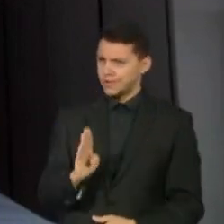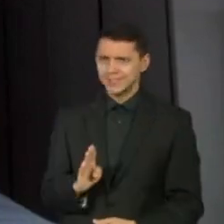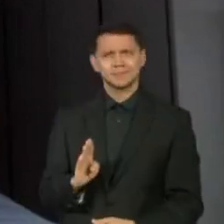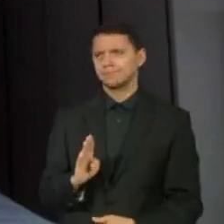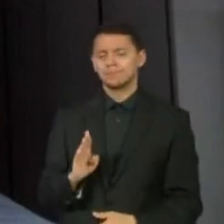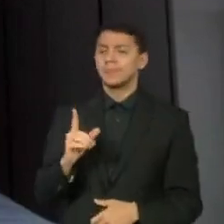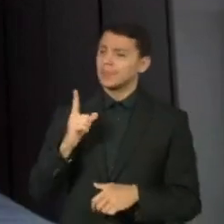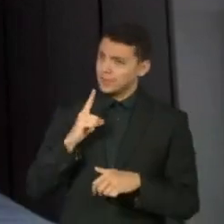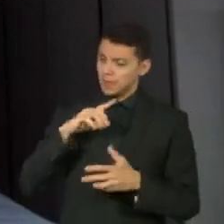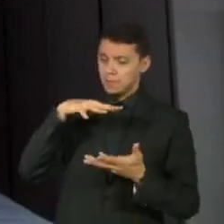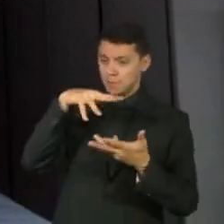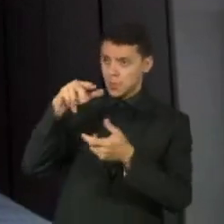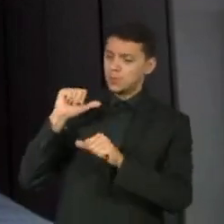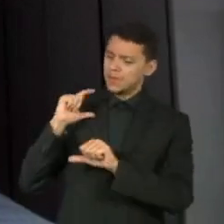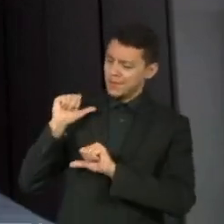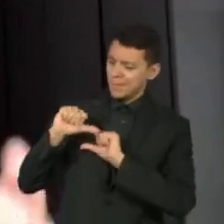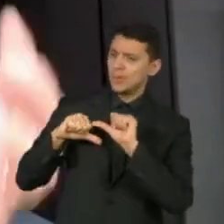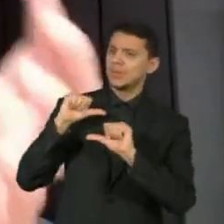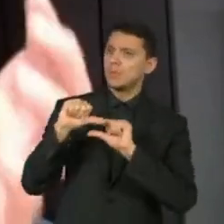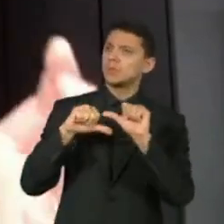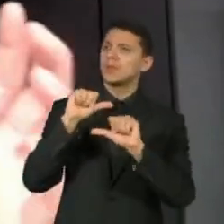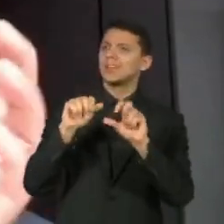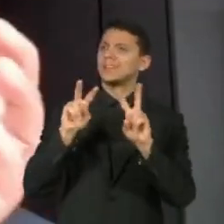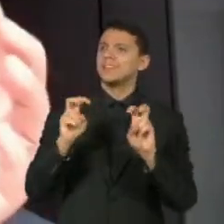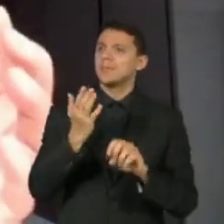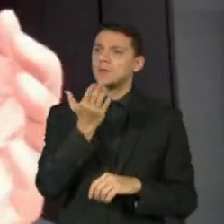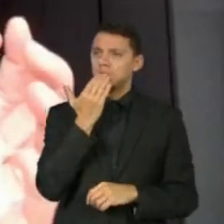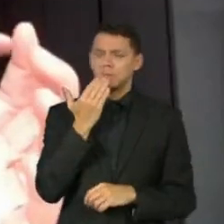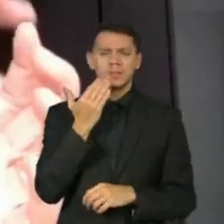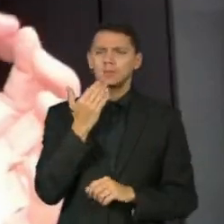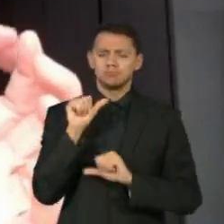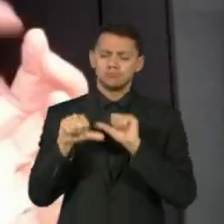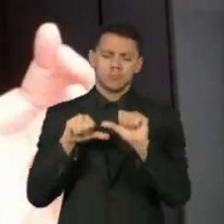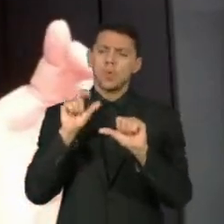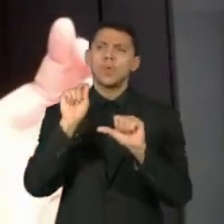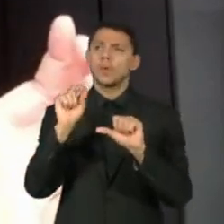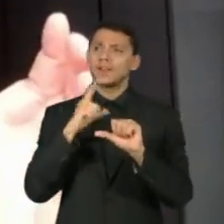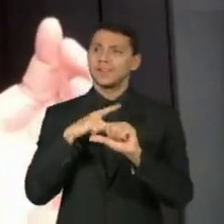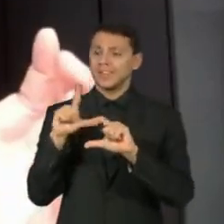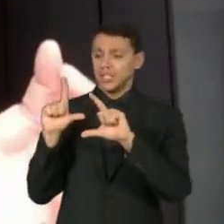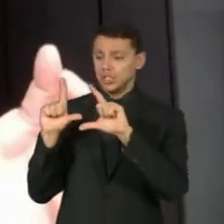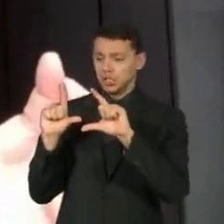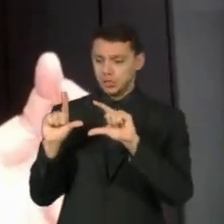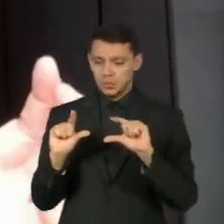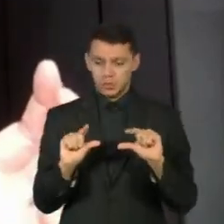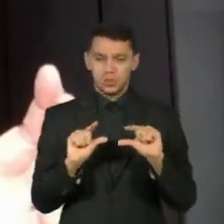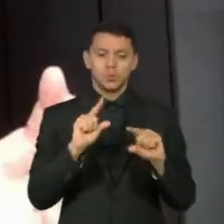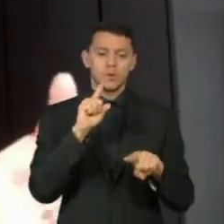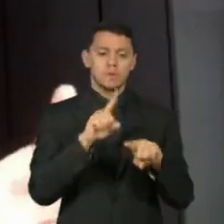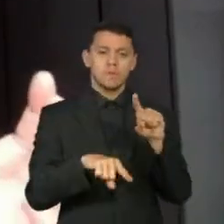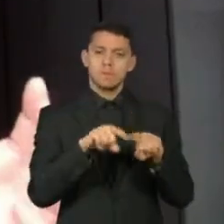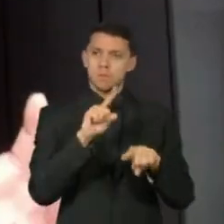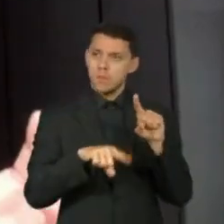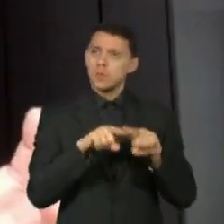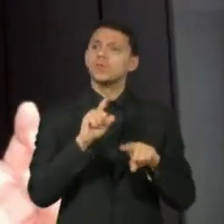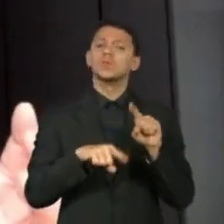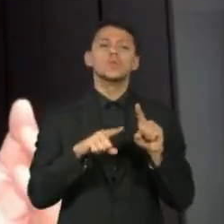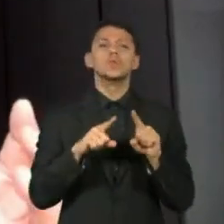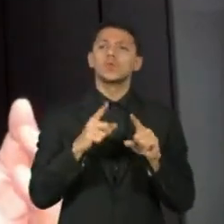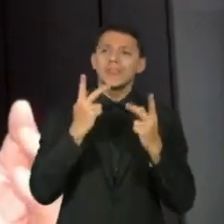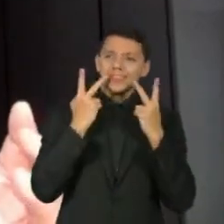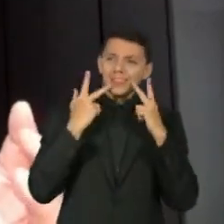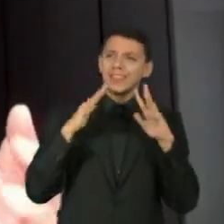transição alimentar, onde a gente migra, né? A gente diminui o consumo de alimentos frescos em natura, que tem